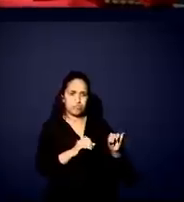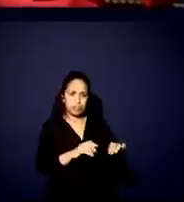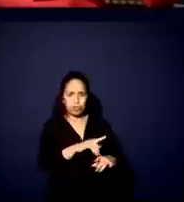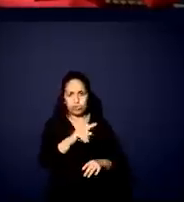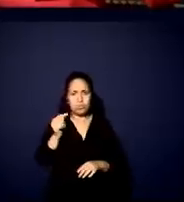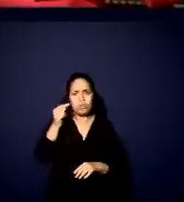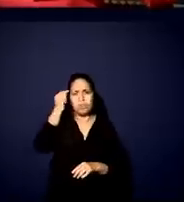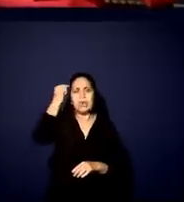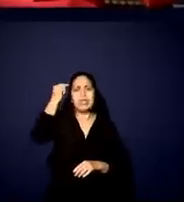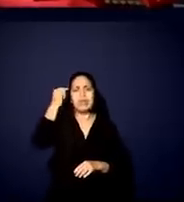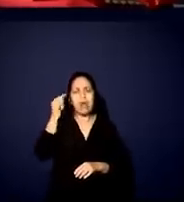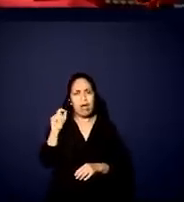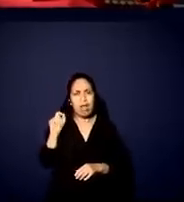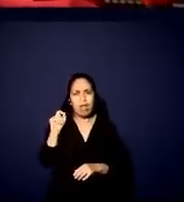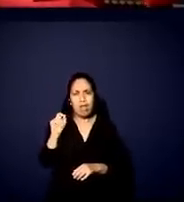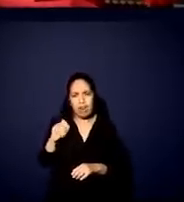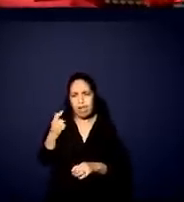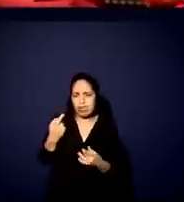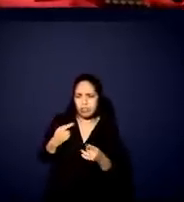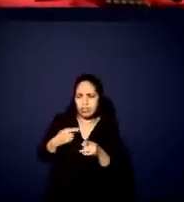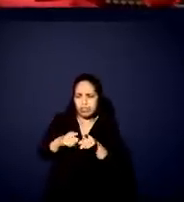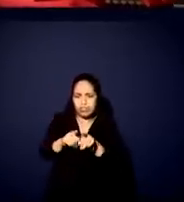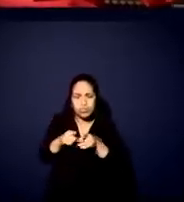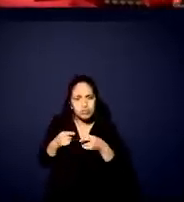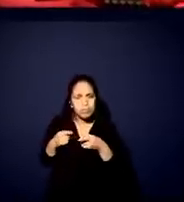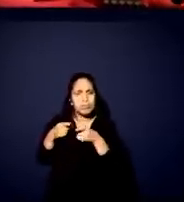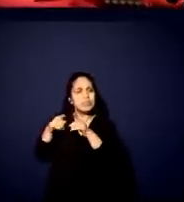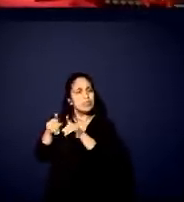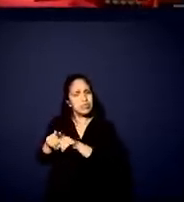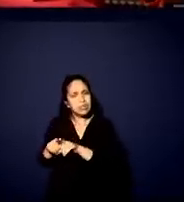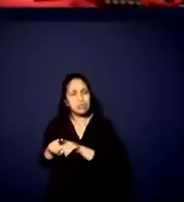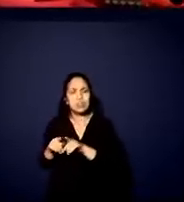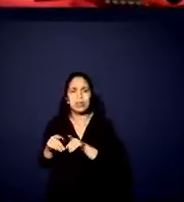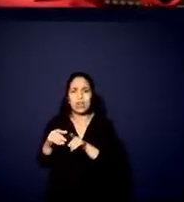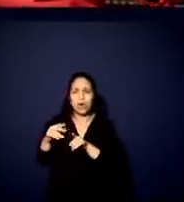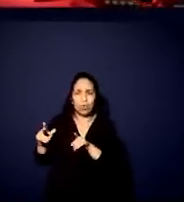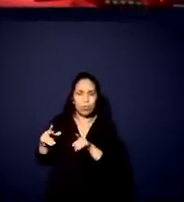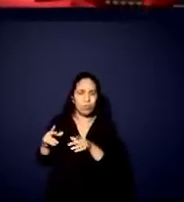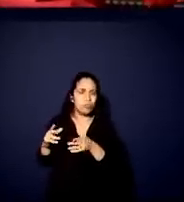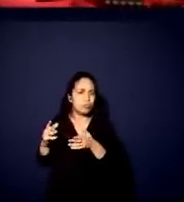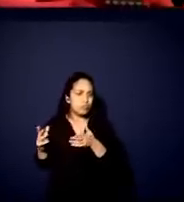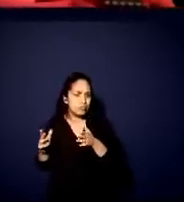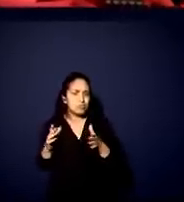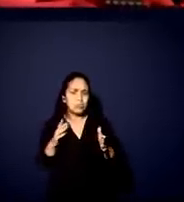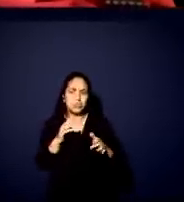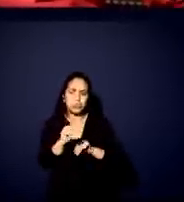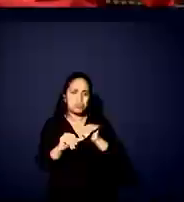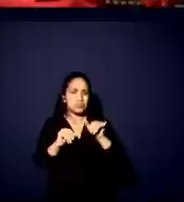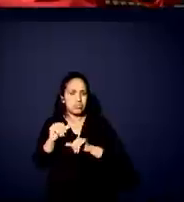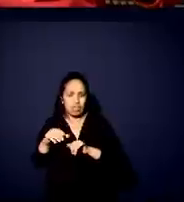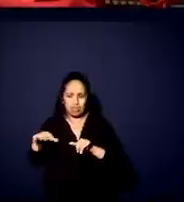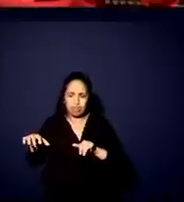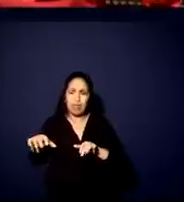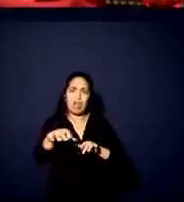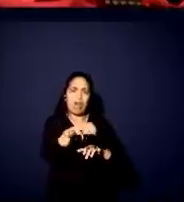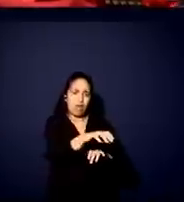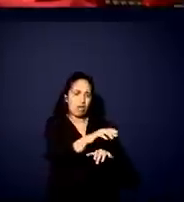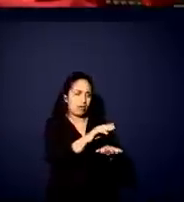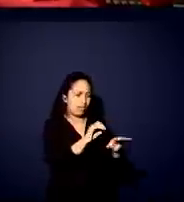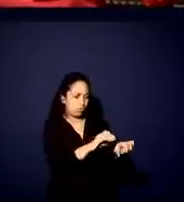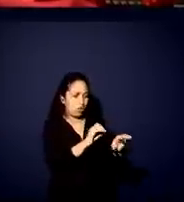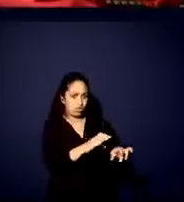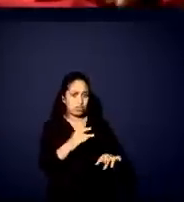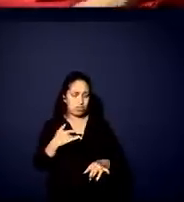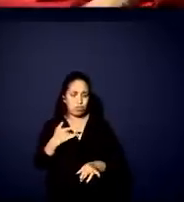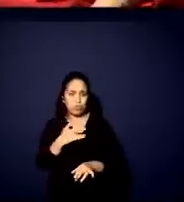ideia também de ter ou parcerias ou desestatização ali nessas áreas também, de educação e de